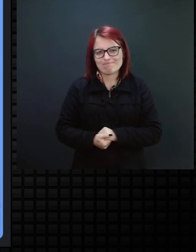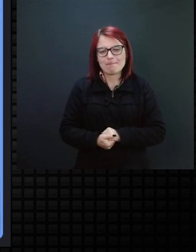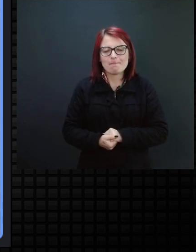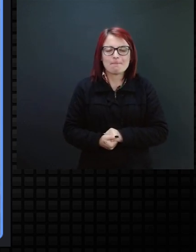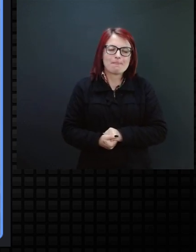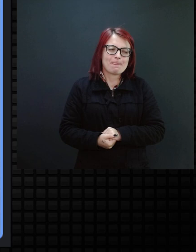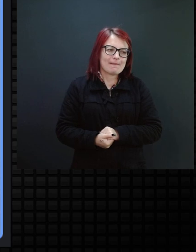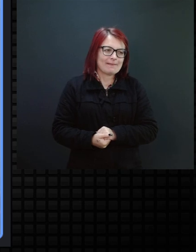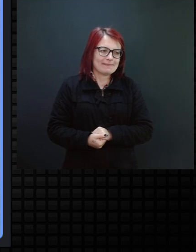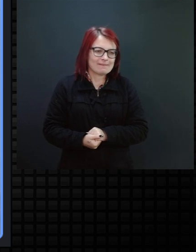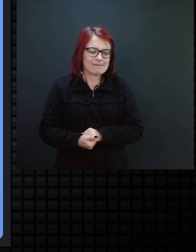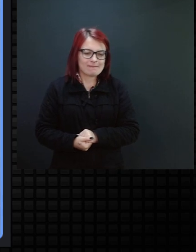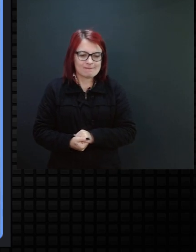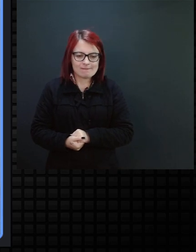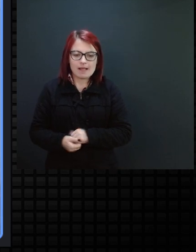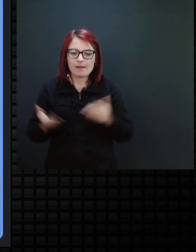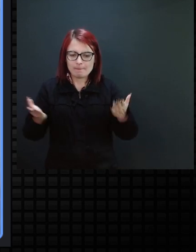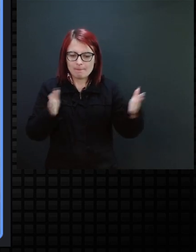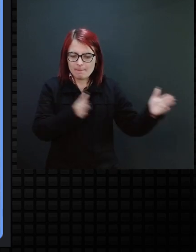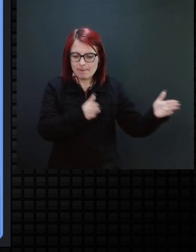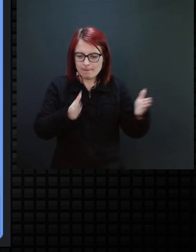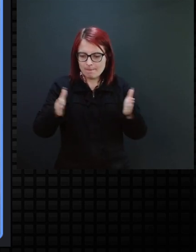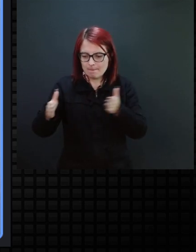Agora, avançando nas fases,